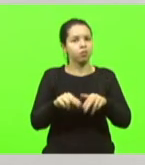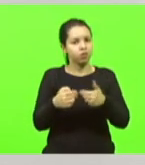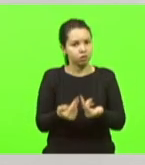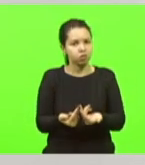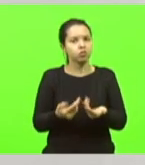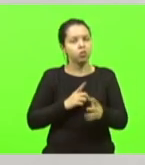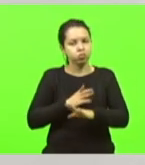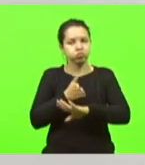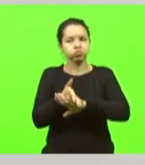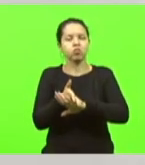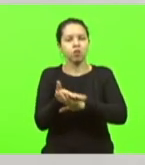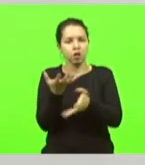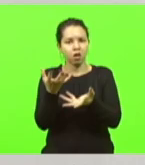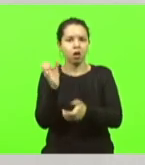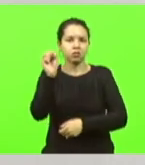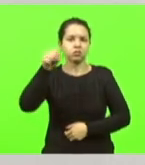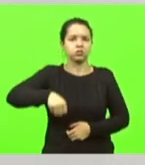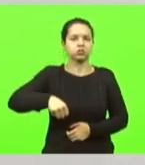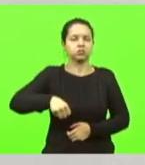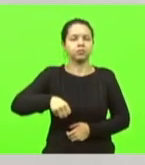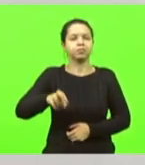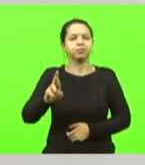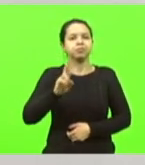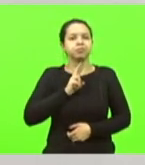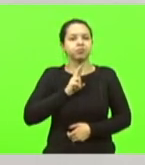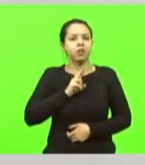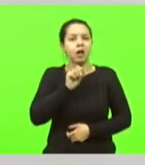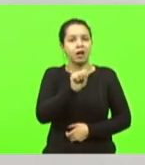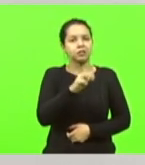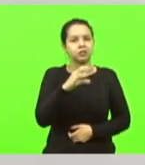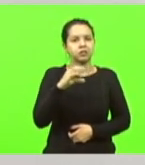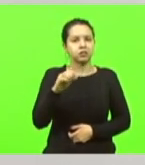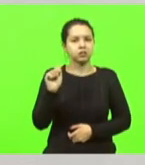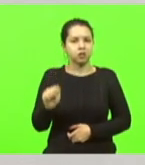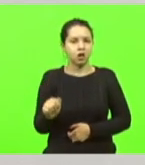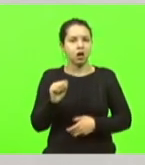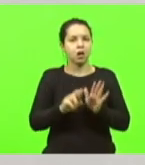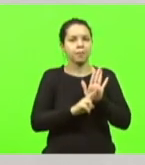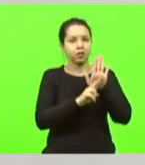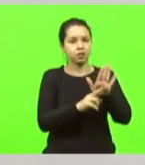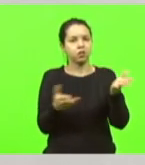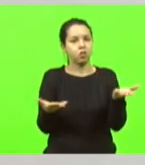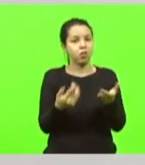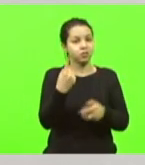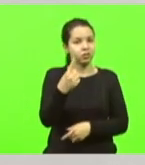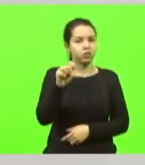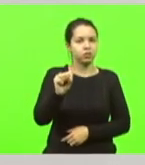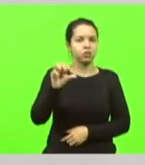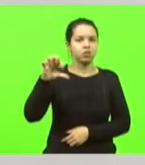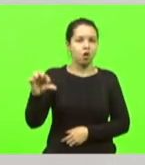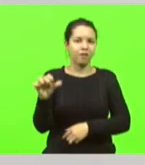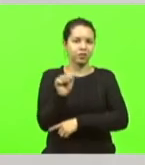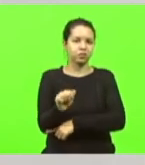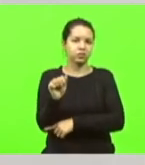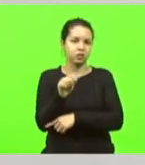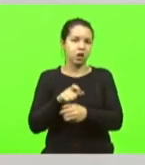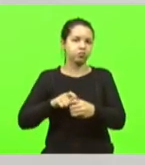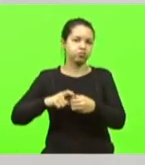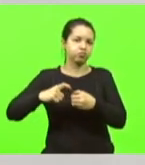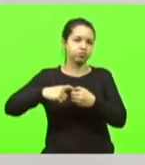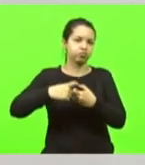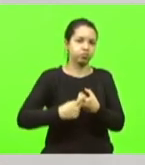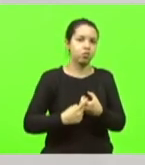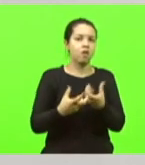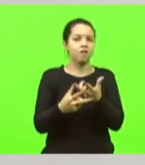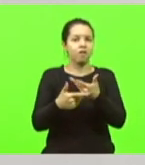do sim. A ACCA representa hoje 189 associados de vários ramos da construção